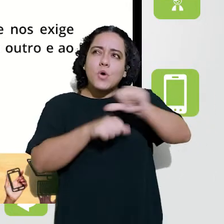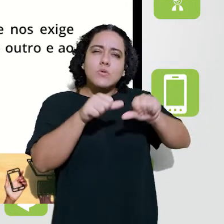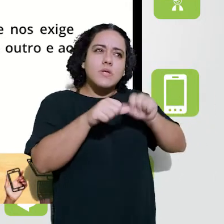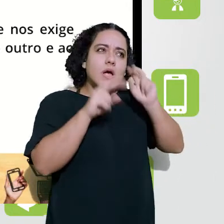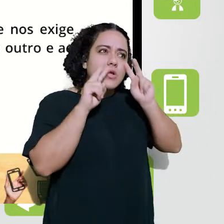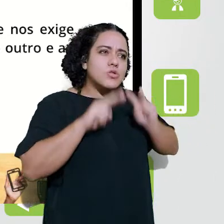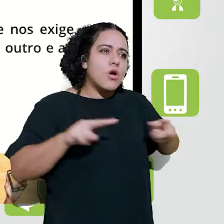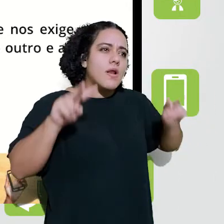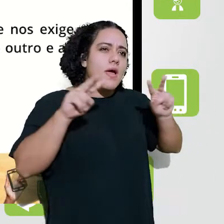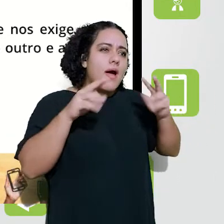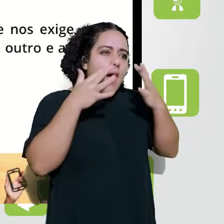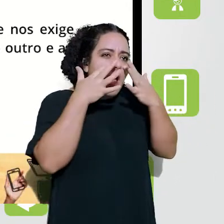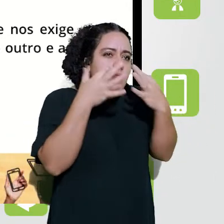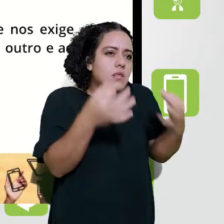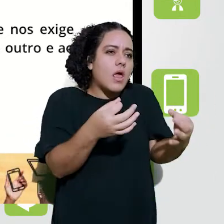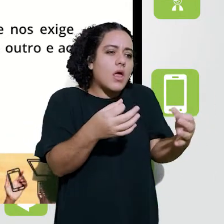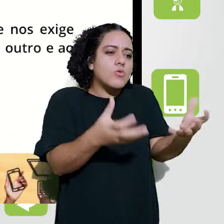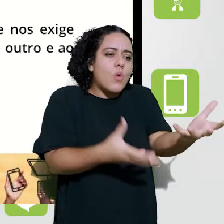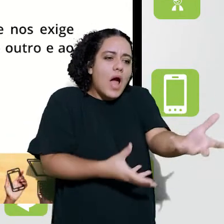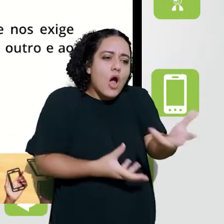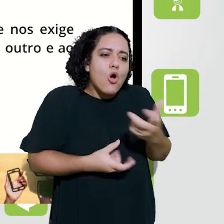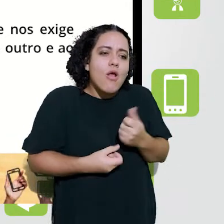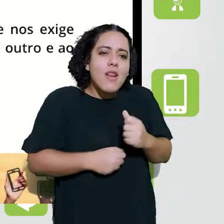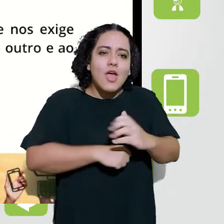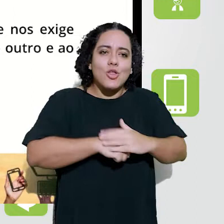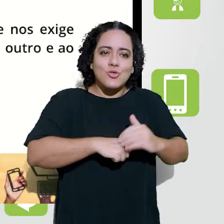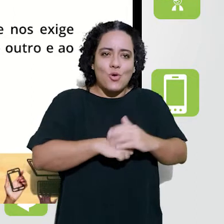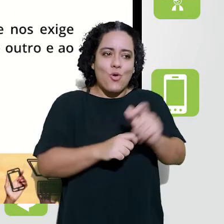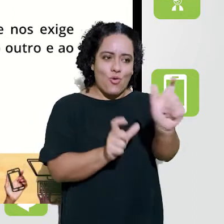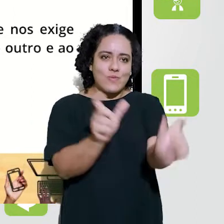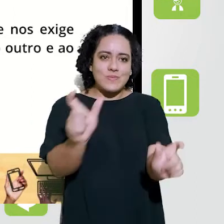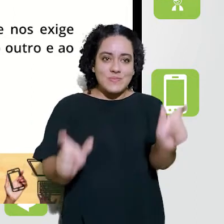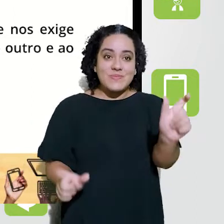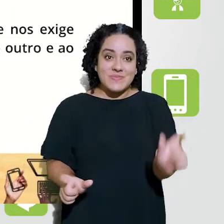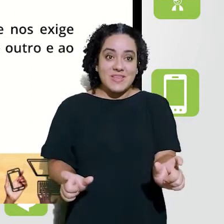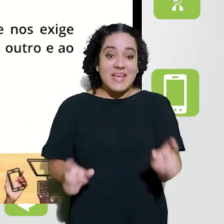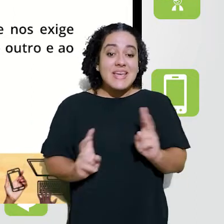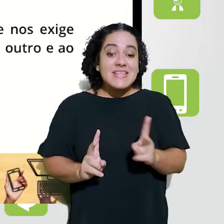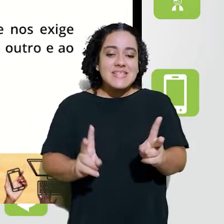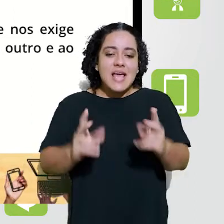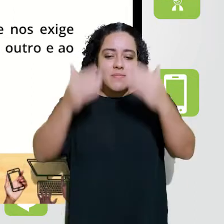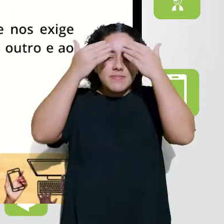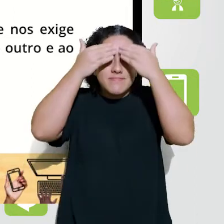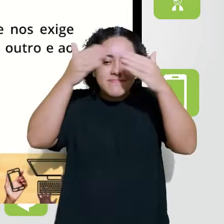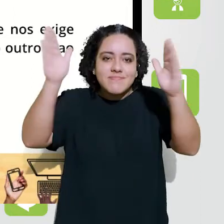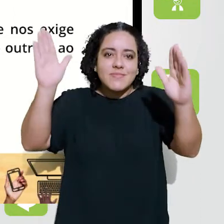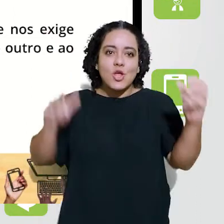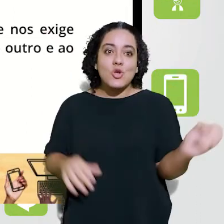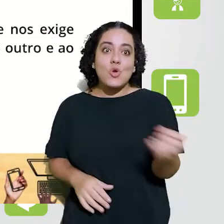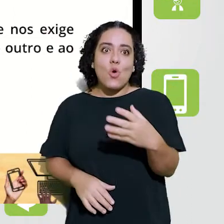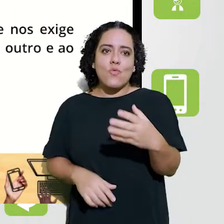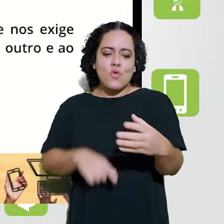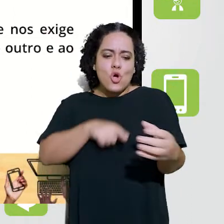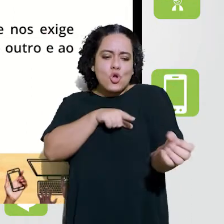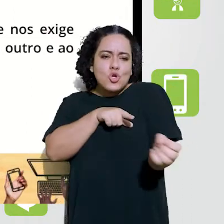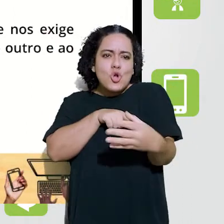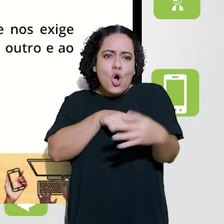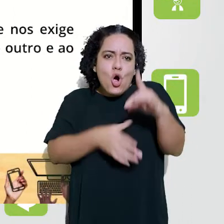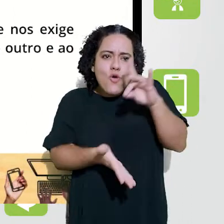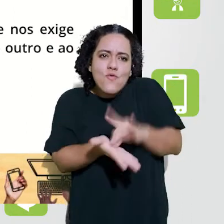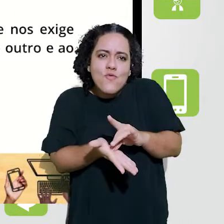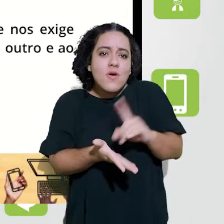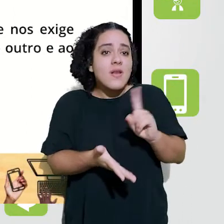ou transformando o nosso olhar, um olhar acolhedor, atento e disponível ao outro e ao